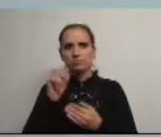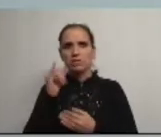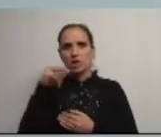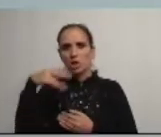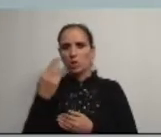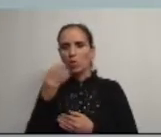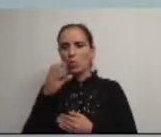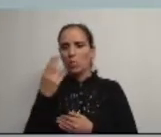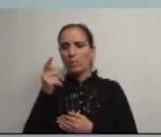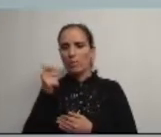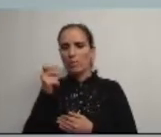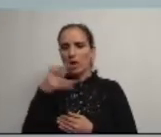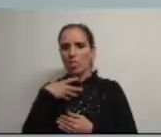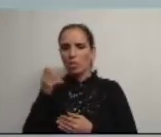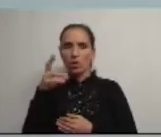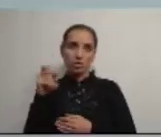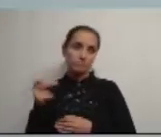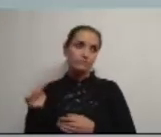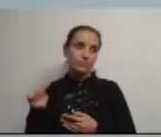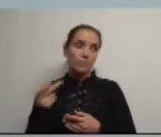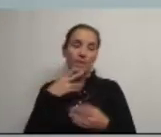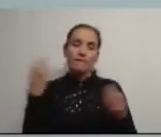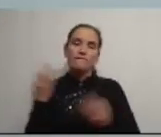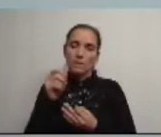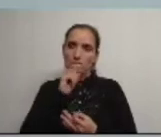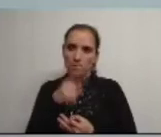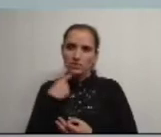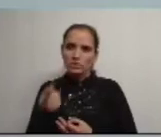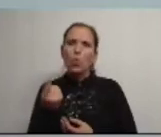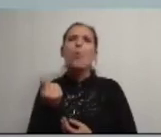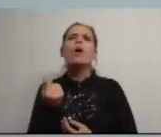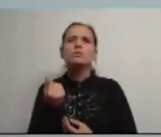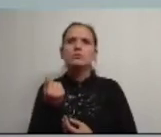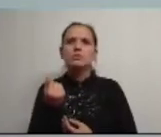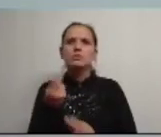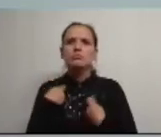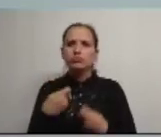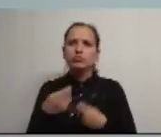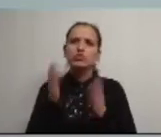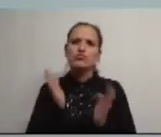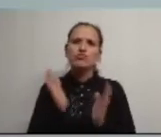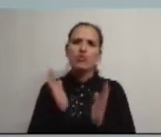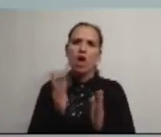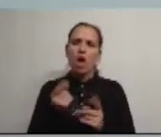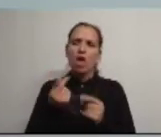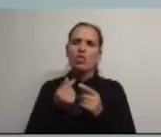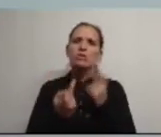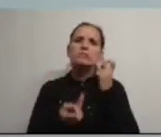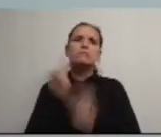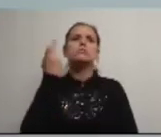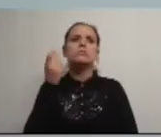É capaz de nos dizer na realidade em quanto vai neste momento a derrapagem da incubadora